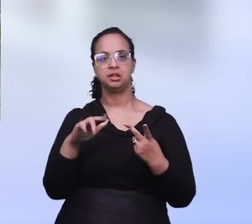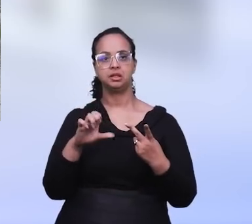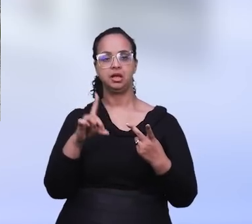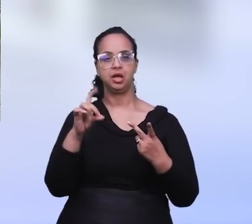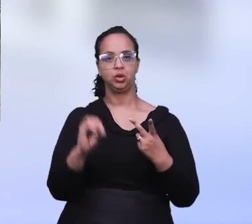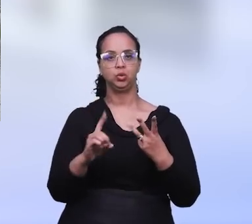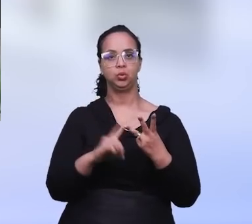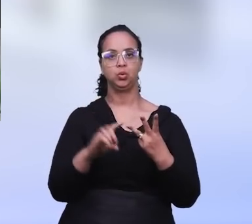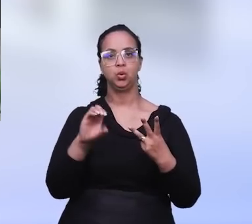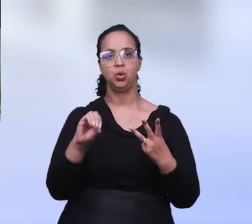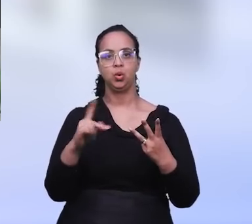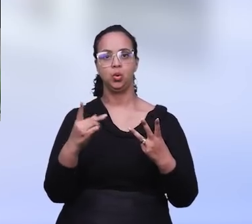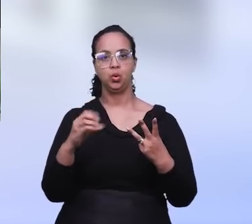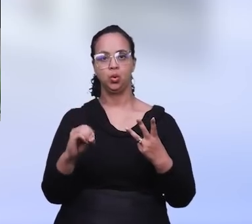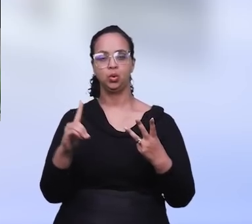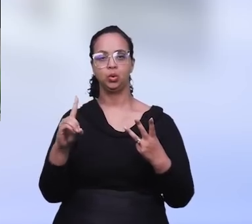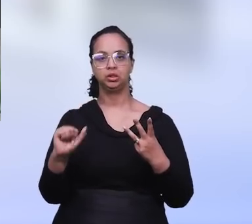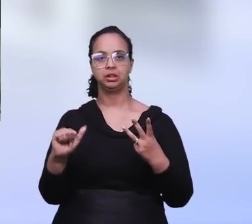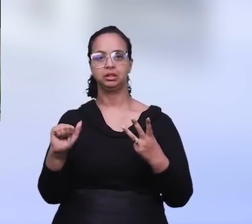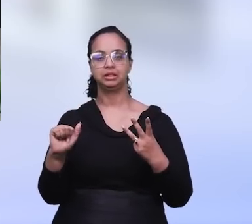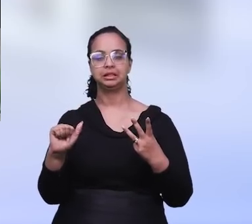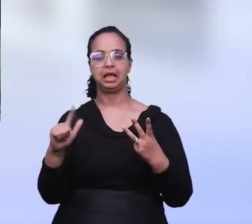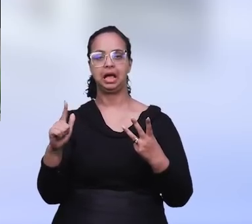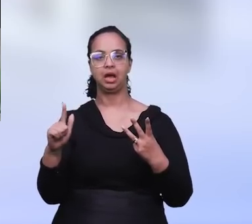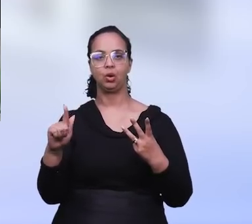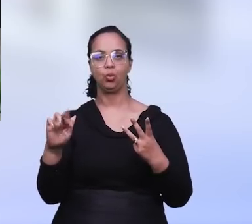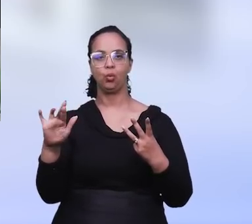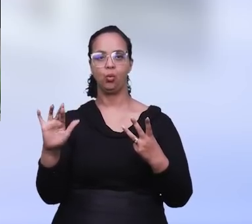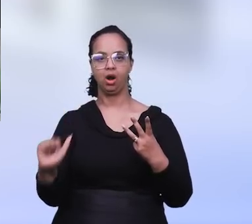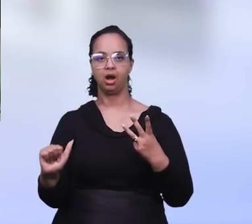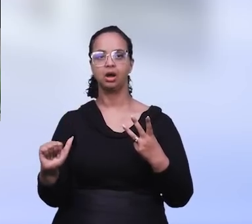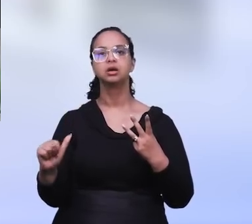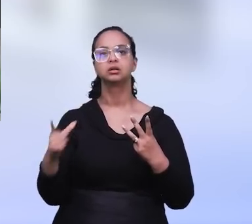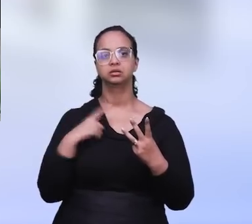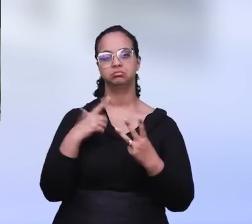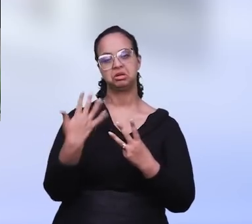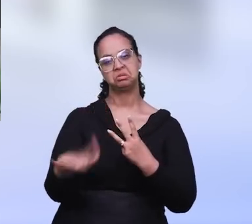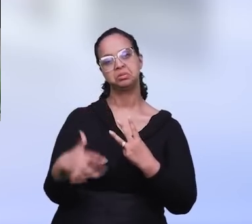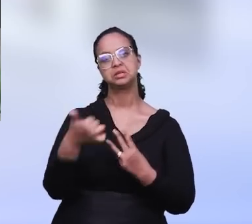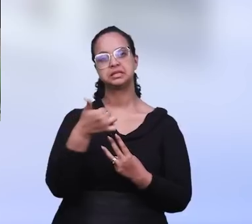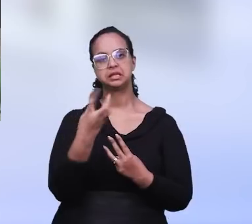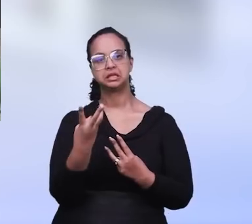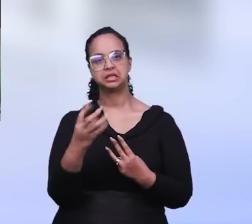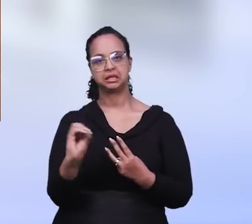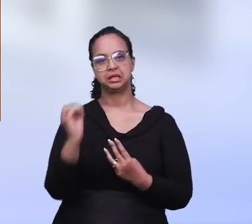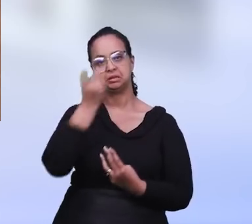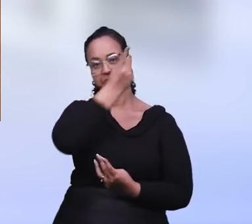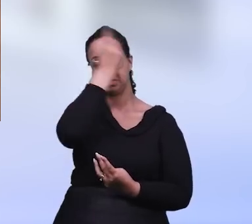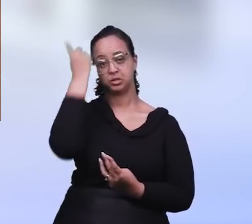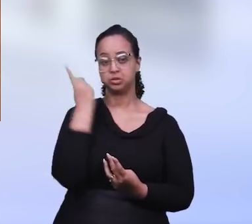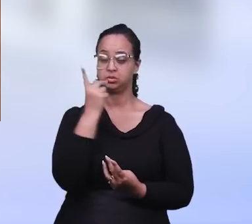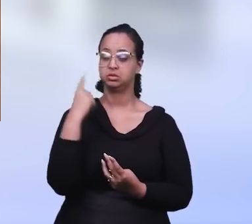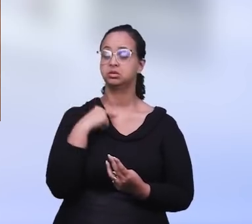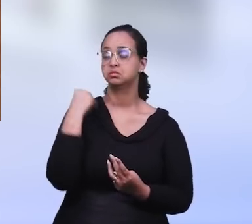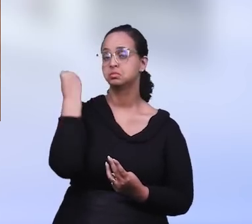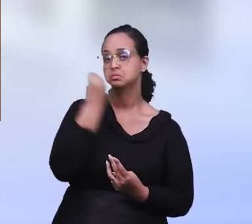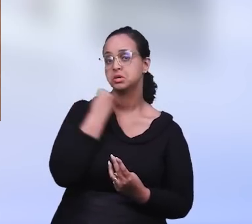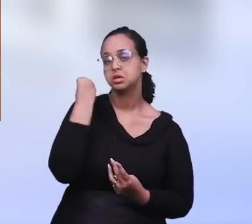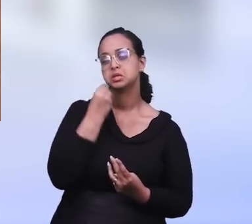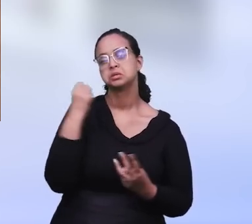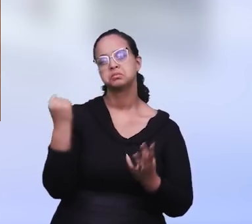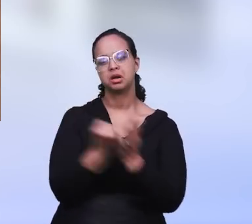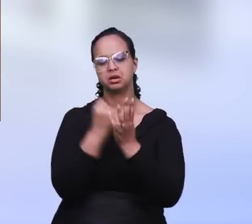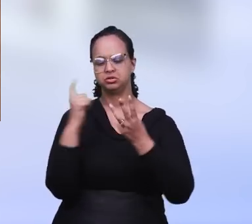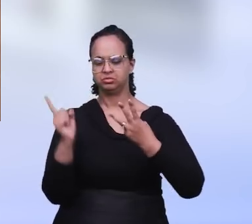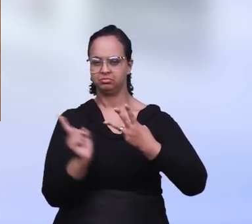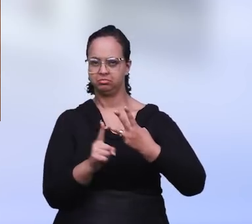Penedo e Olho d'Água das Flores, envolvendo cerca de 130 irmãos. Uma experiência marcante foi a de uma